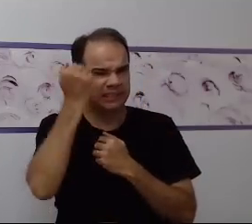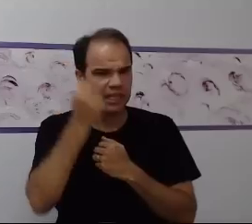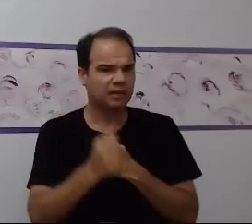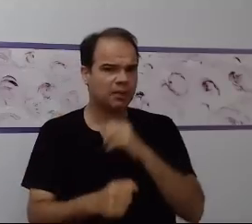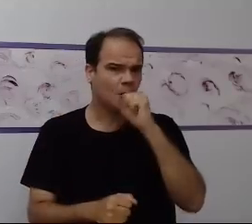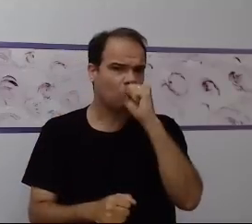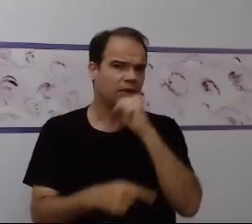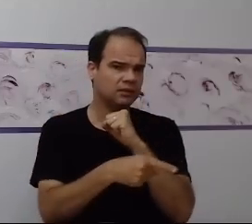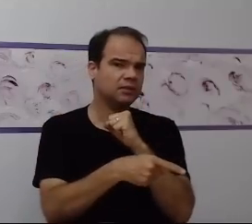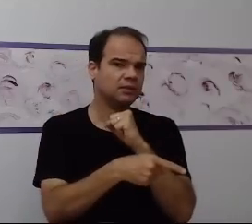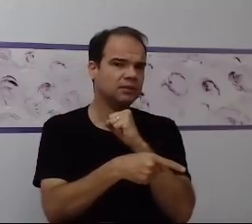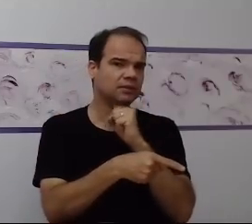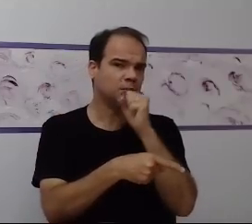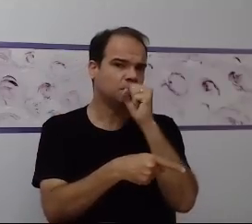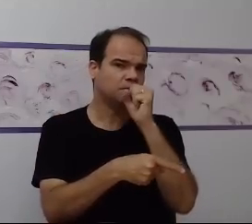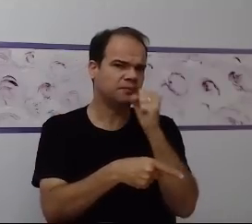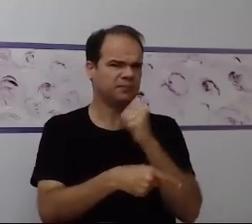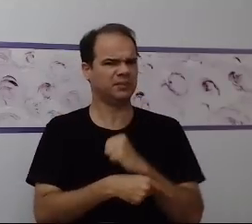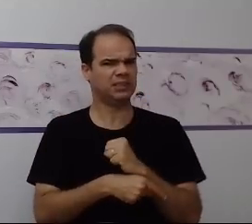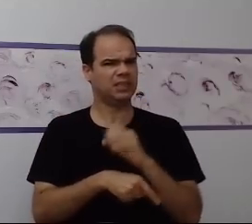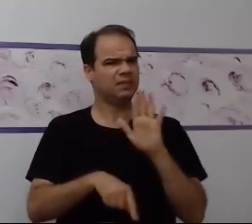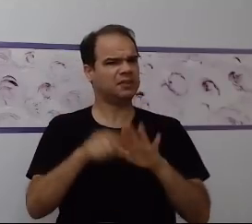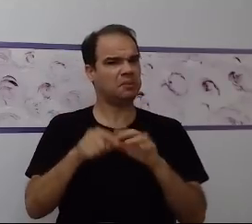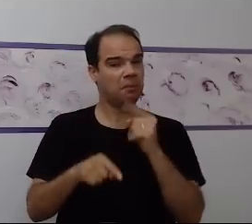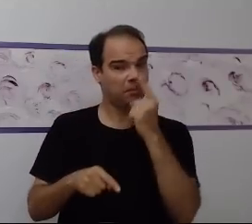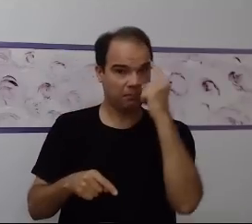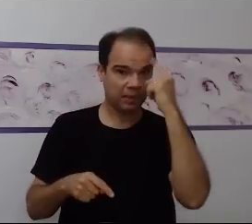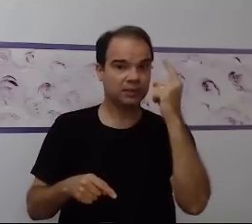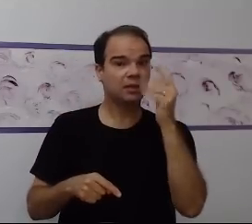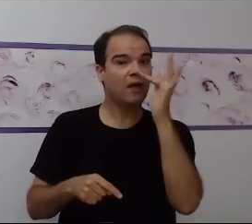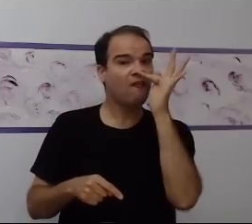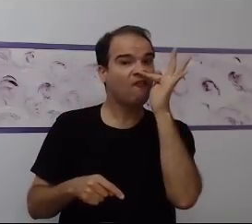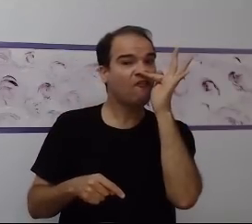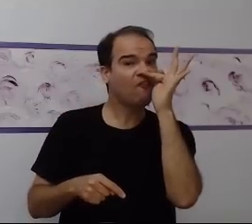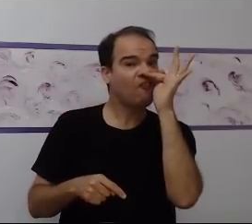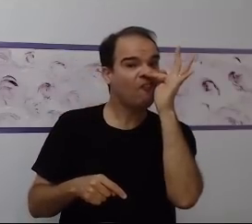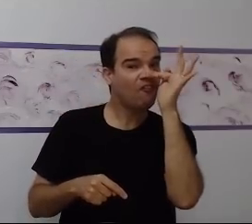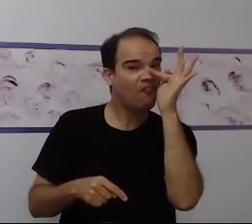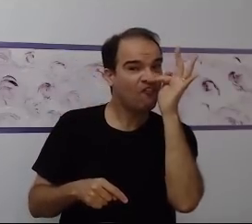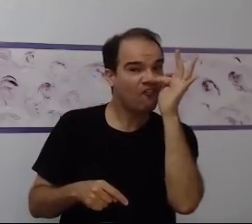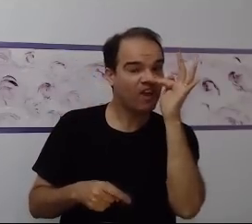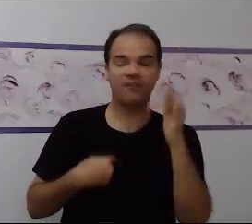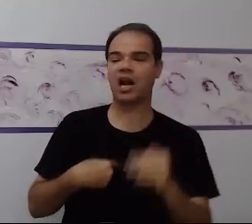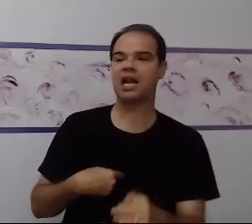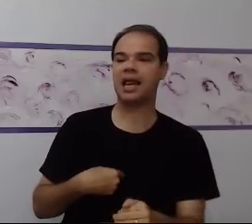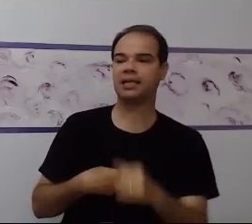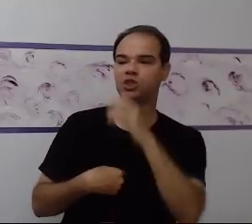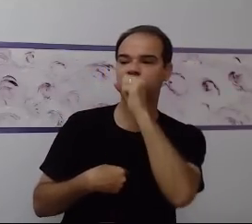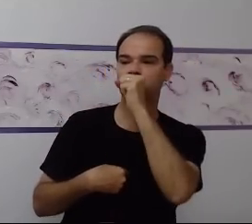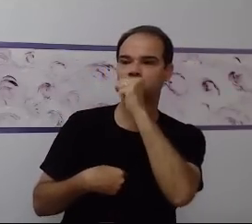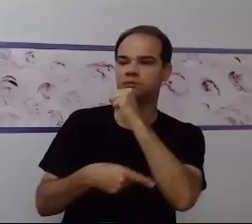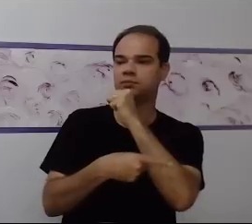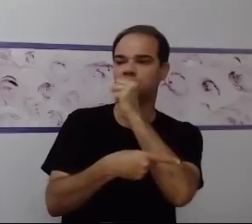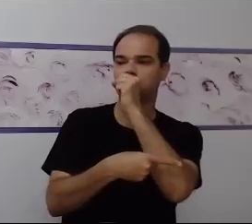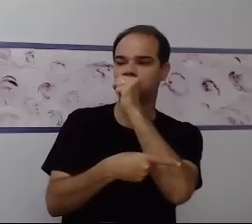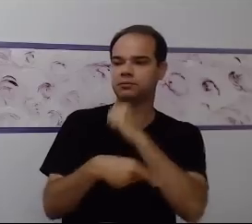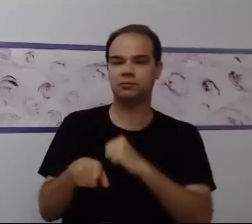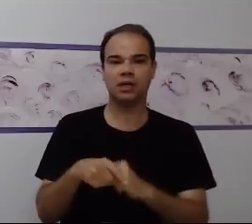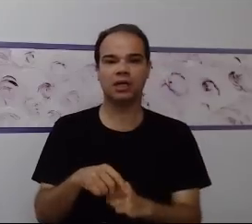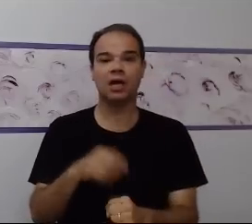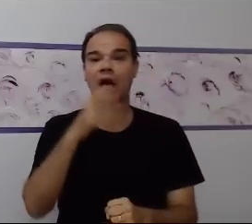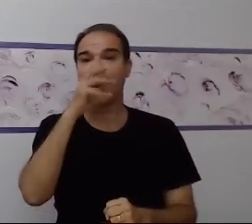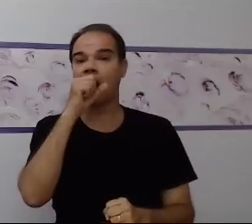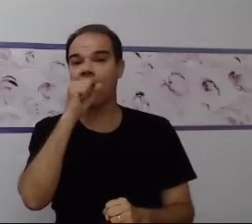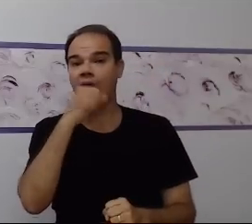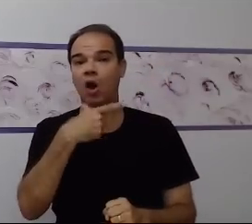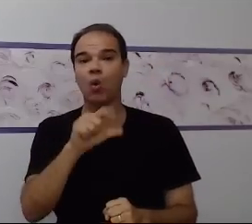imagem que está ali, de repente, ela está vendo como uma flor. E a gente está falando que é uma laranja, mas a laranja que ela conhece é